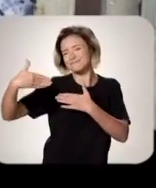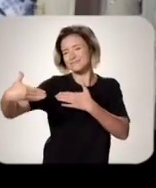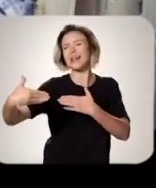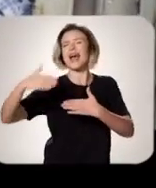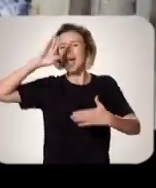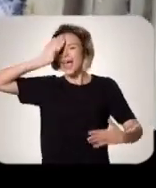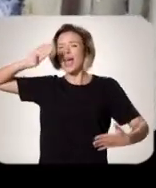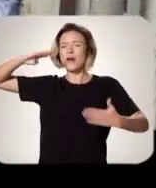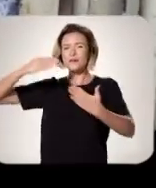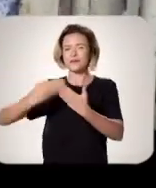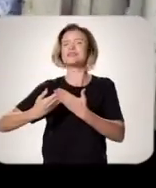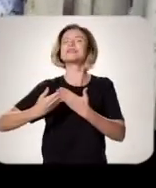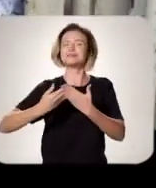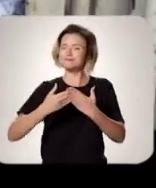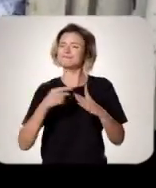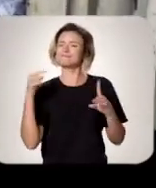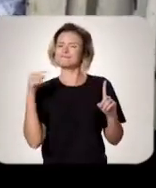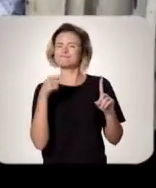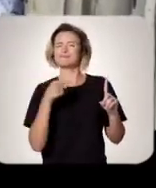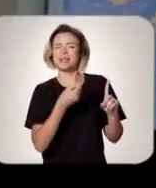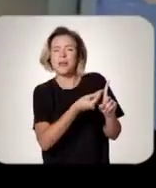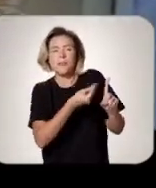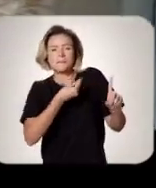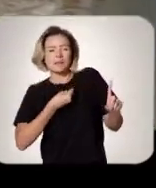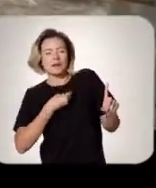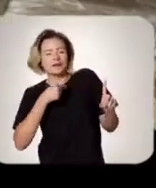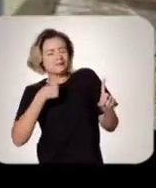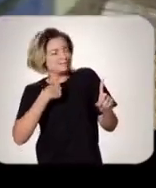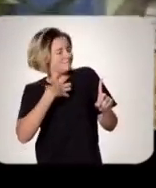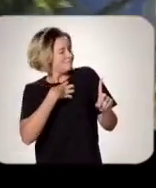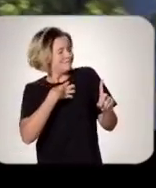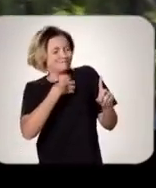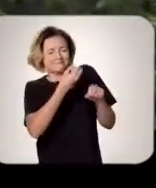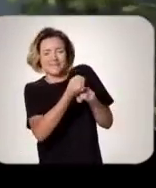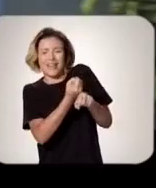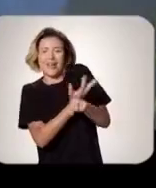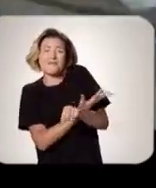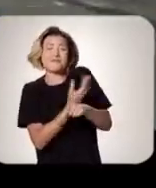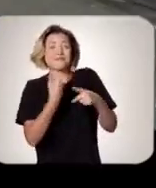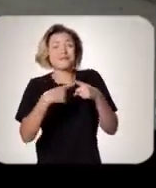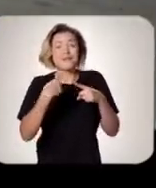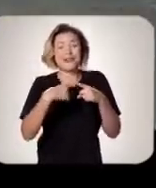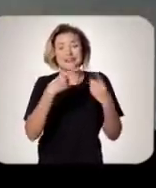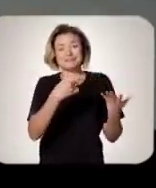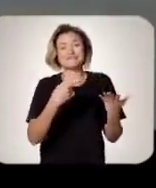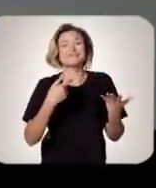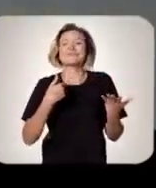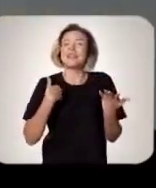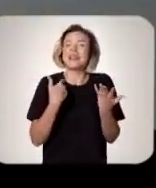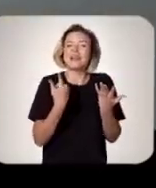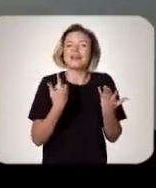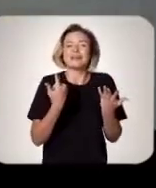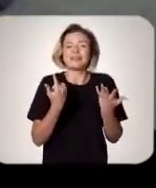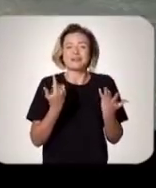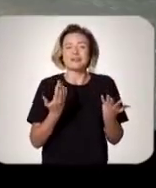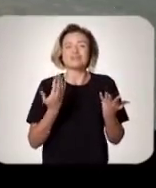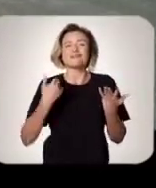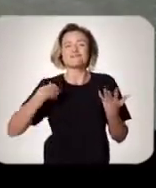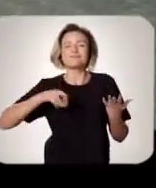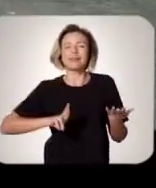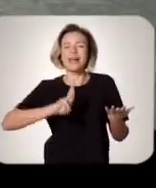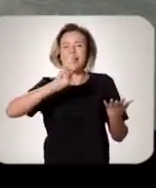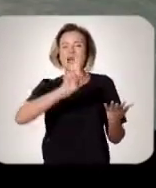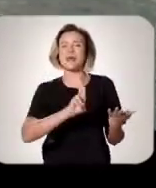confiança Que a senhora traz Eu recebo com muita emoção Mas recebo também Como sendo De uma